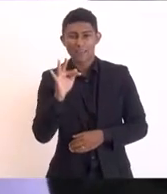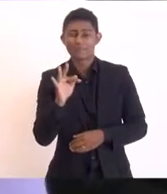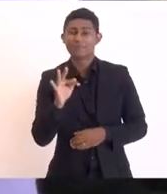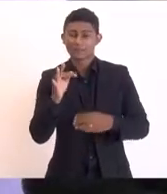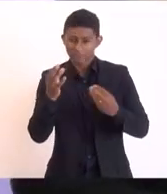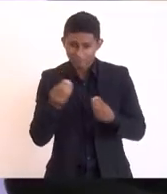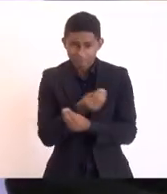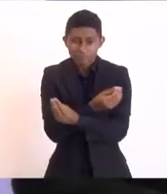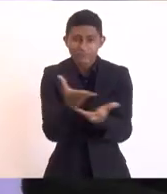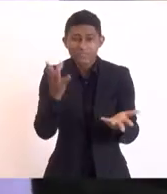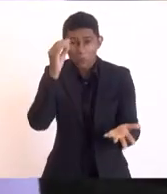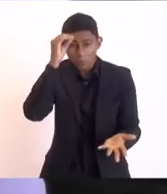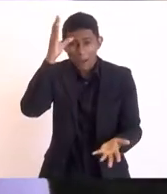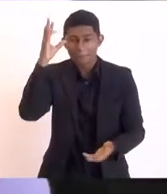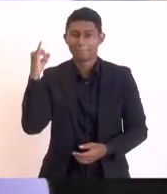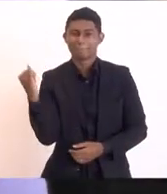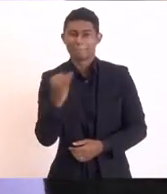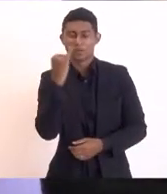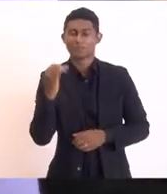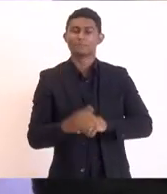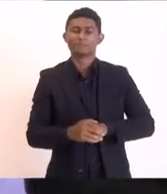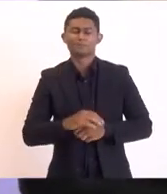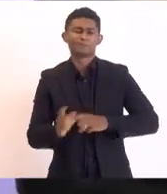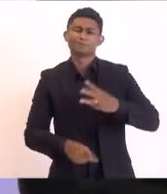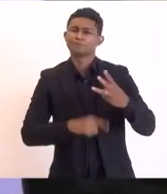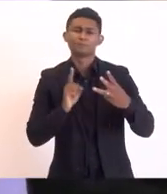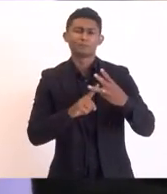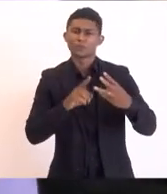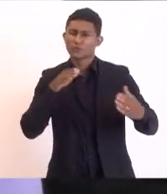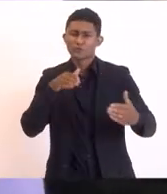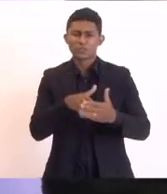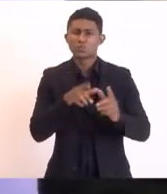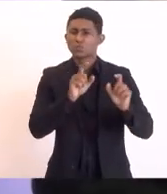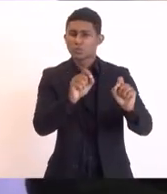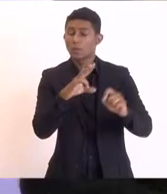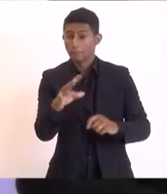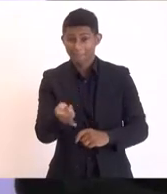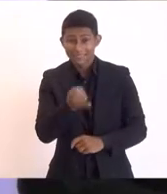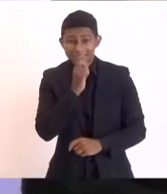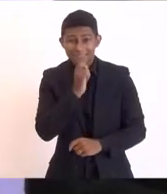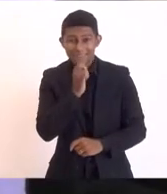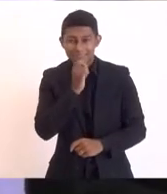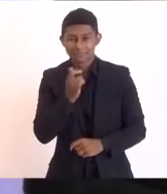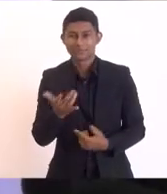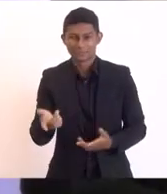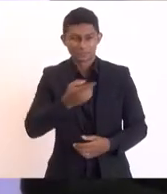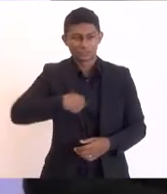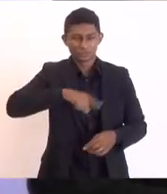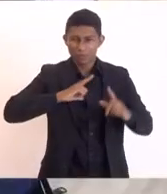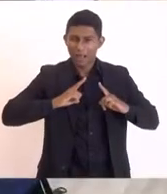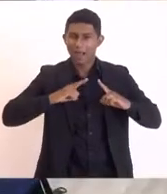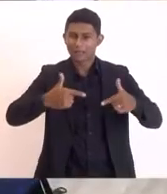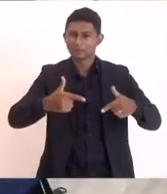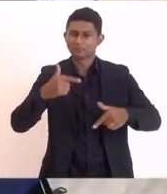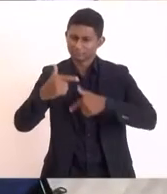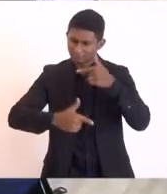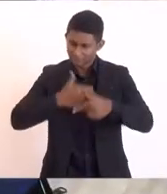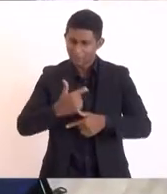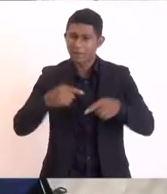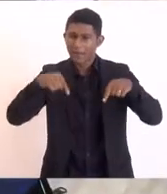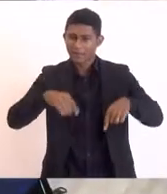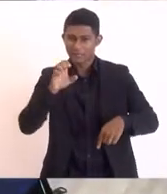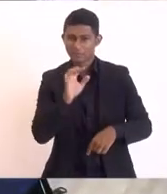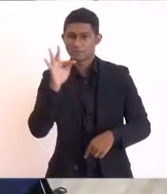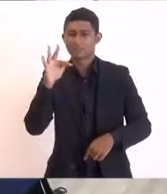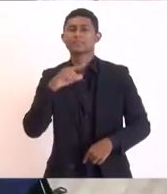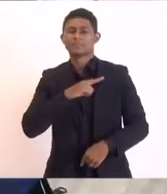para finalizar eu gostaria de colocar aqui o exemplo do que a gente está fazendo pelo menos tentando fazer aqui em Cabo